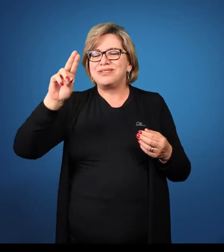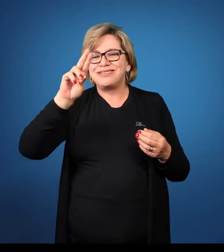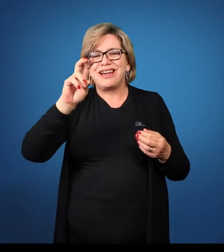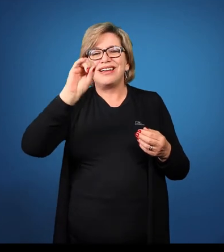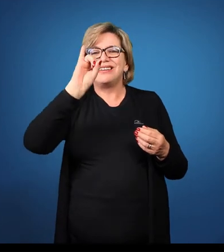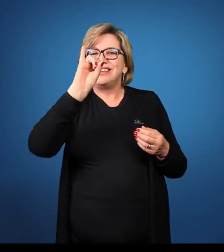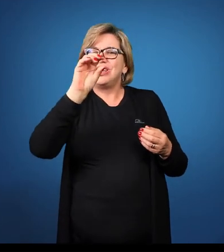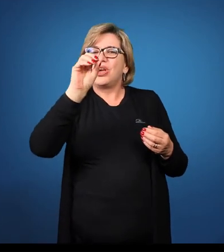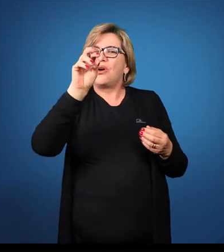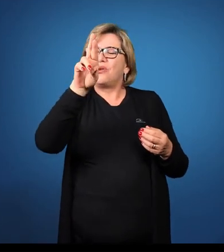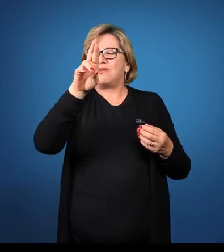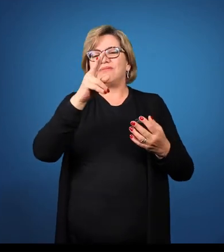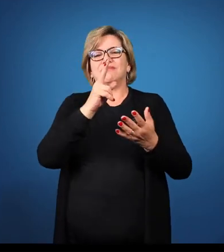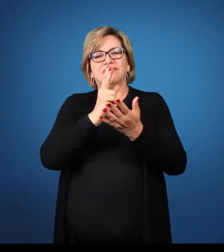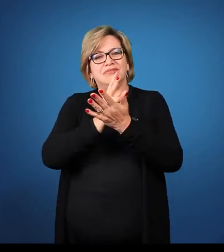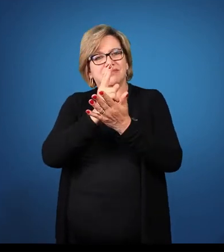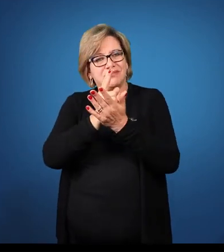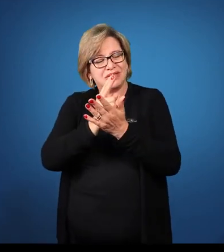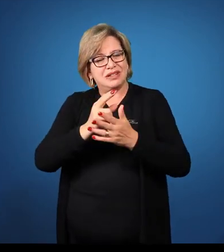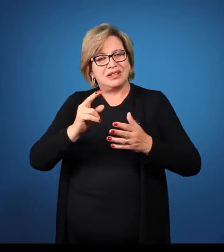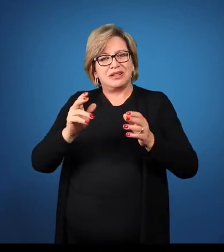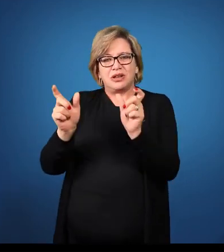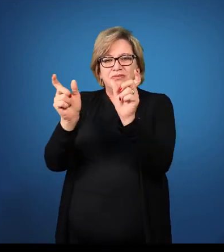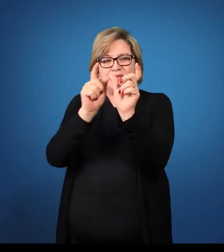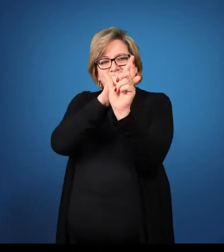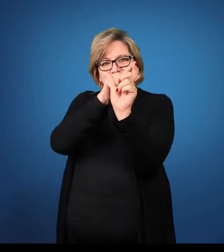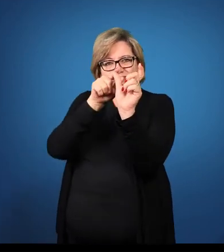ior ao radical.